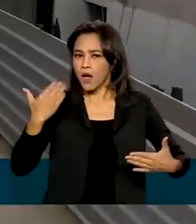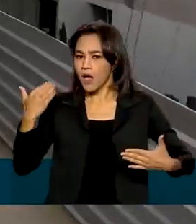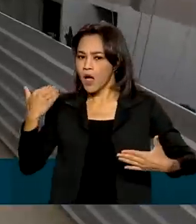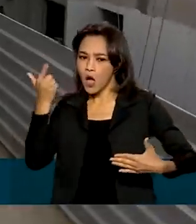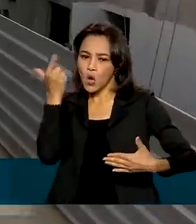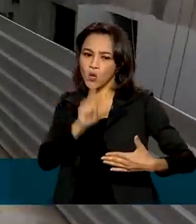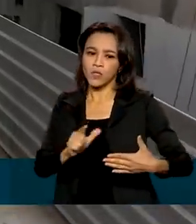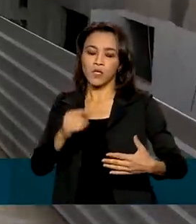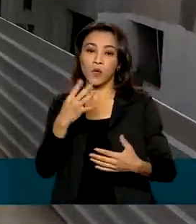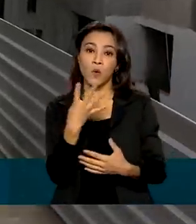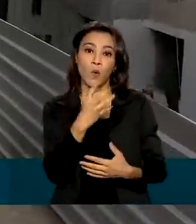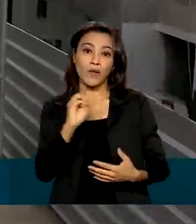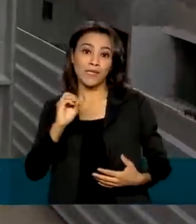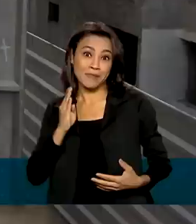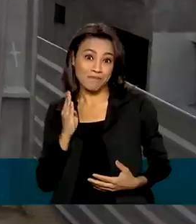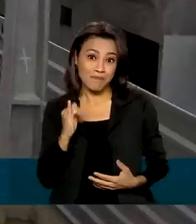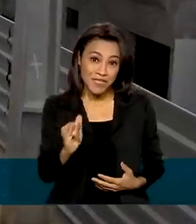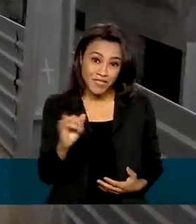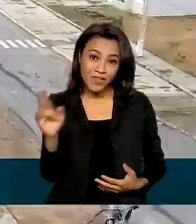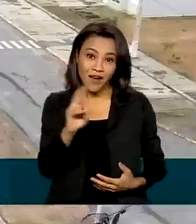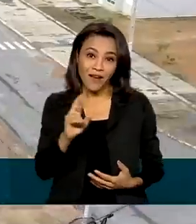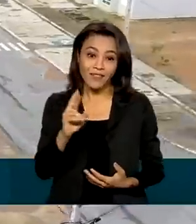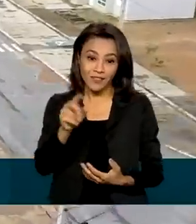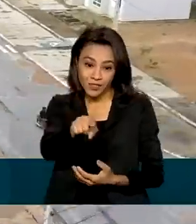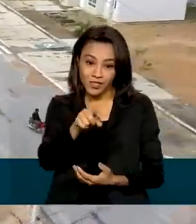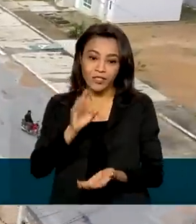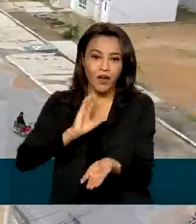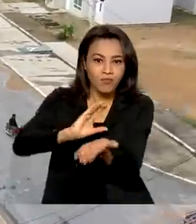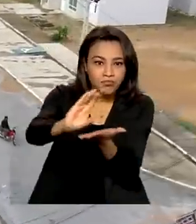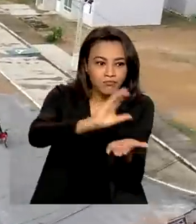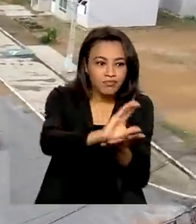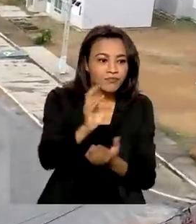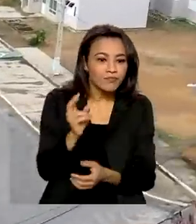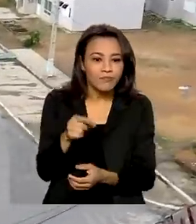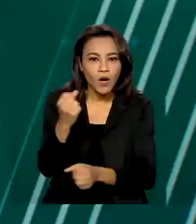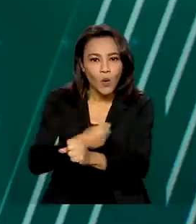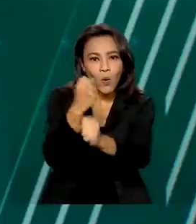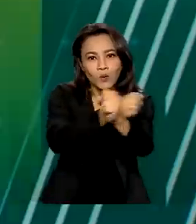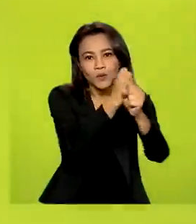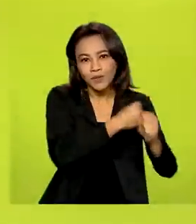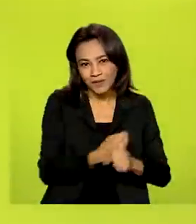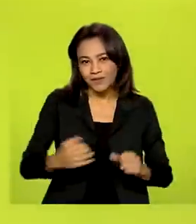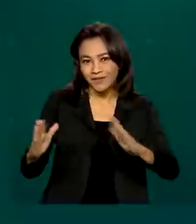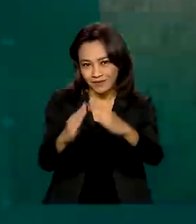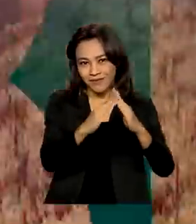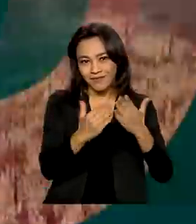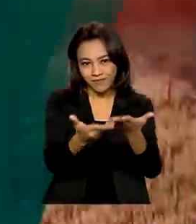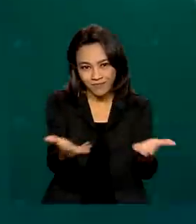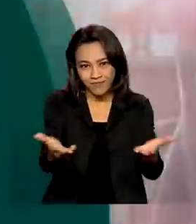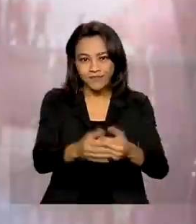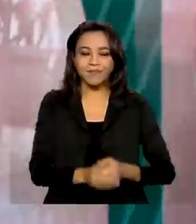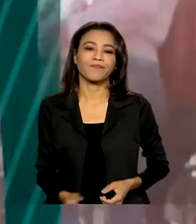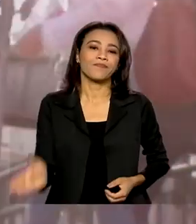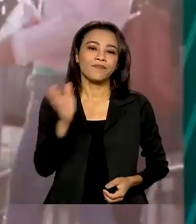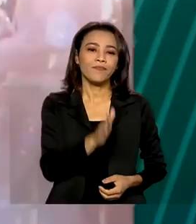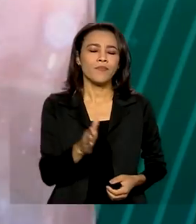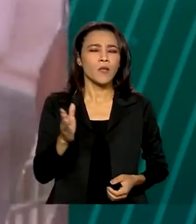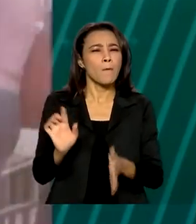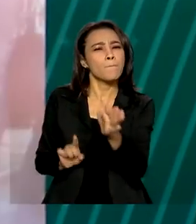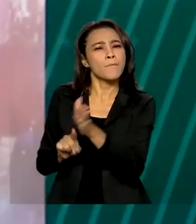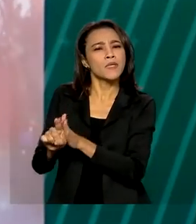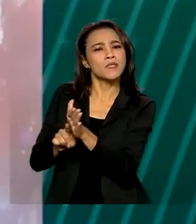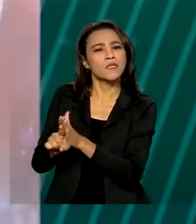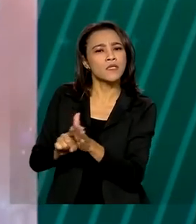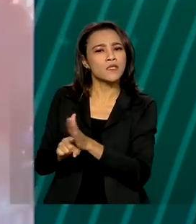400 bilhões de reais em financiamentos habitacionais à população brasileira. Uma pesquisa feita pelo